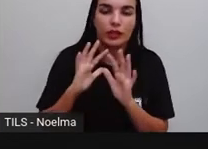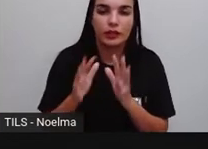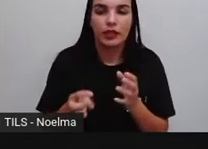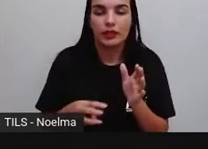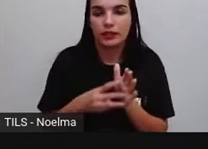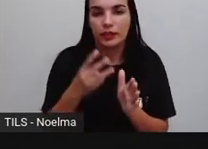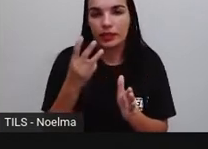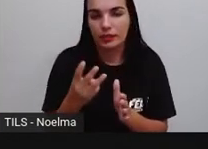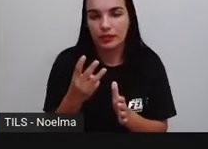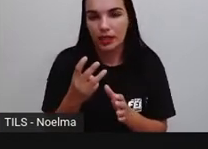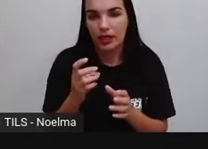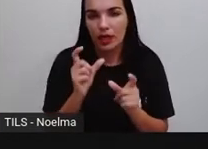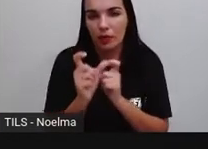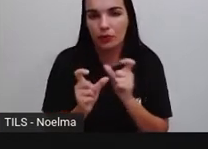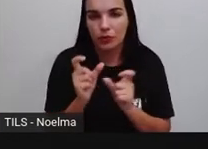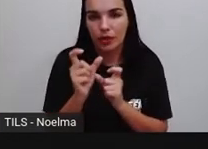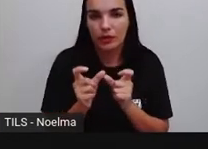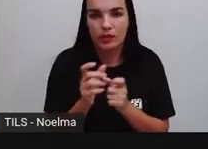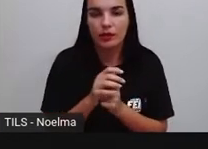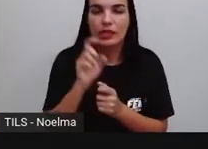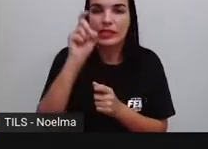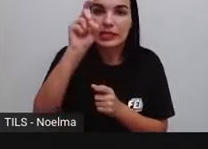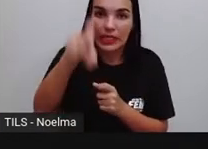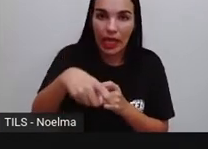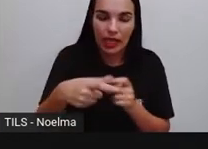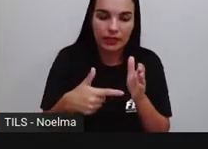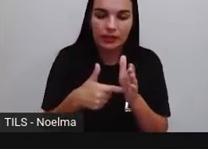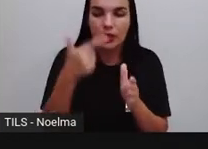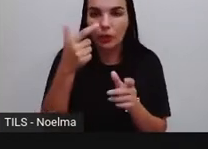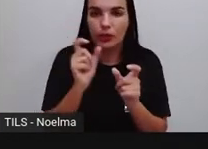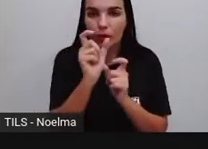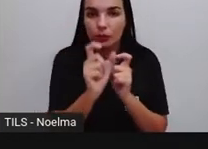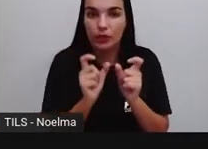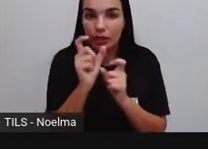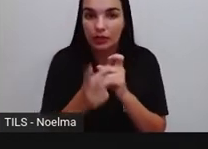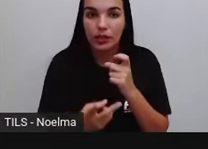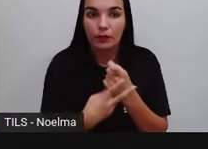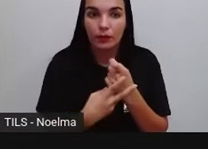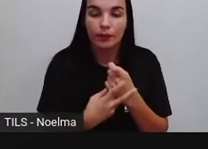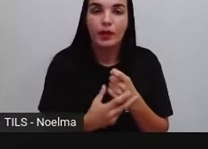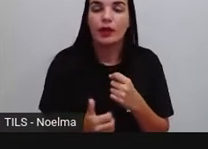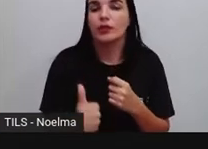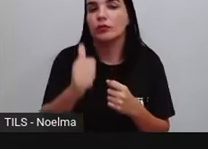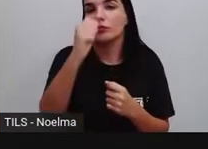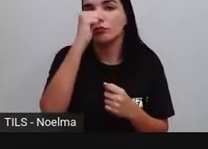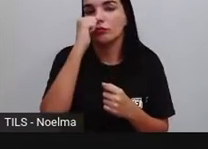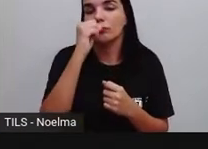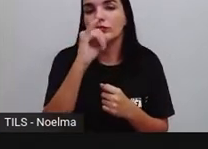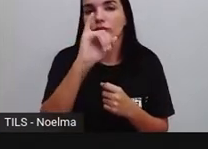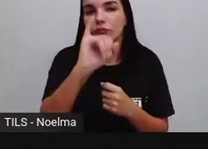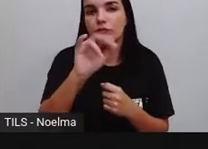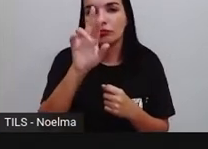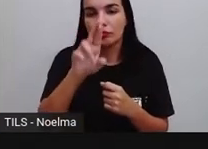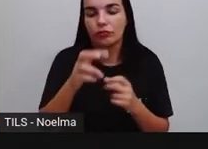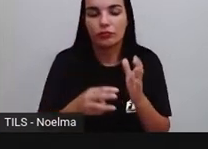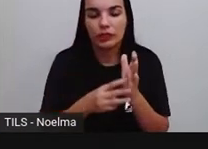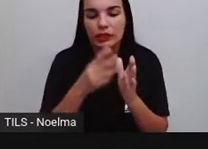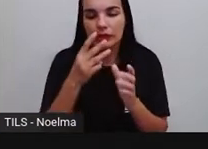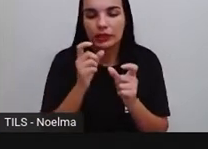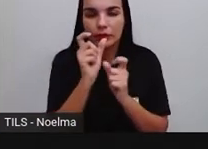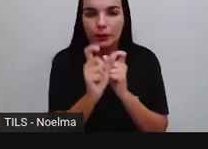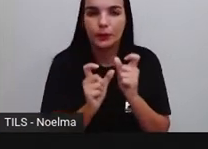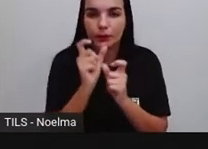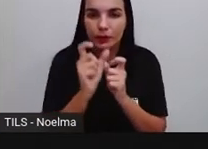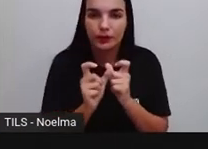conjugação, ser, segunda conjugação, ingerir, terceira conjugação também,